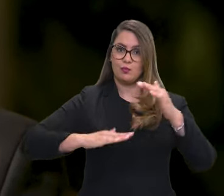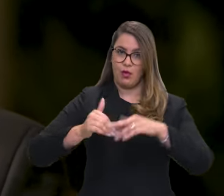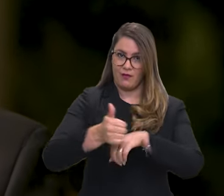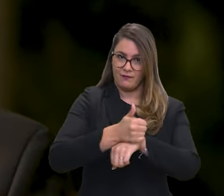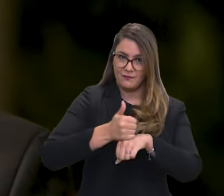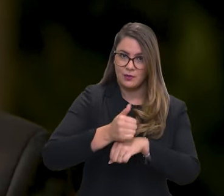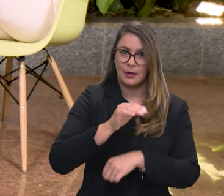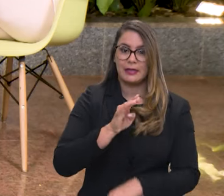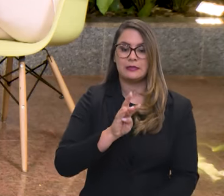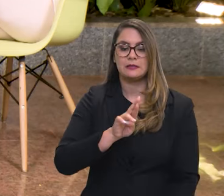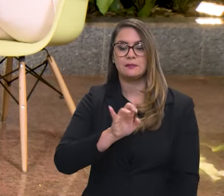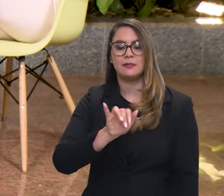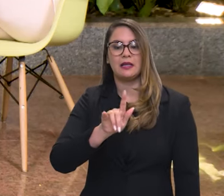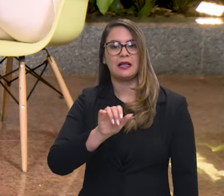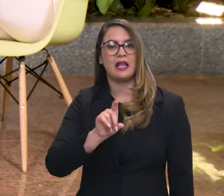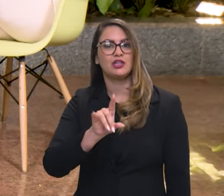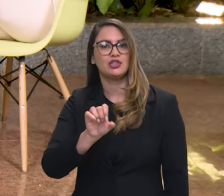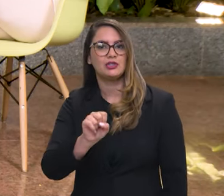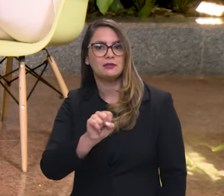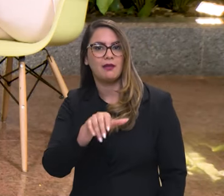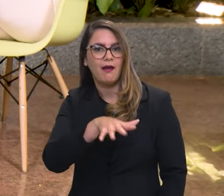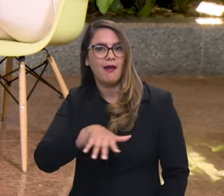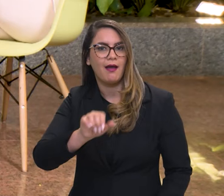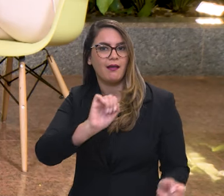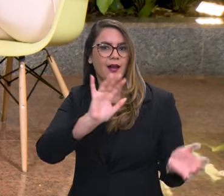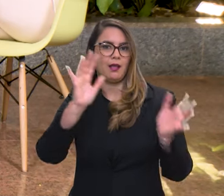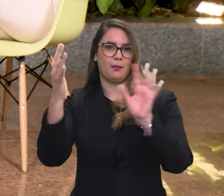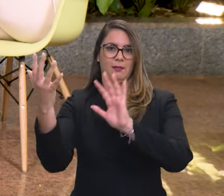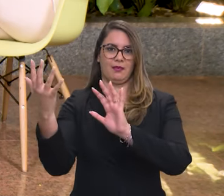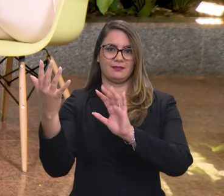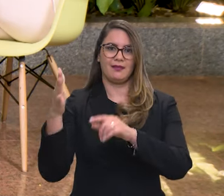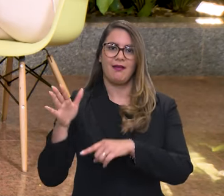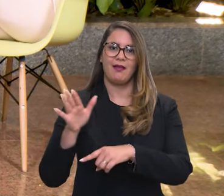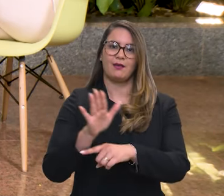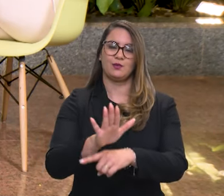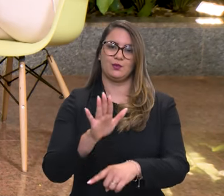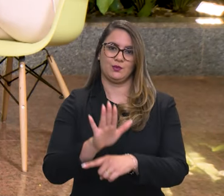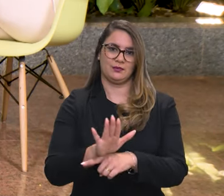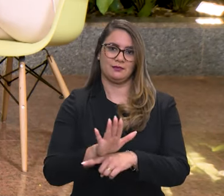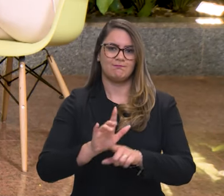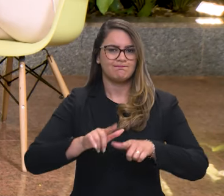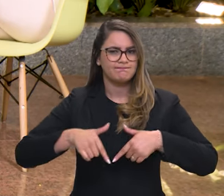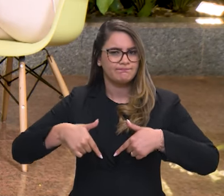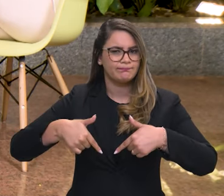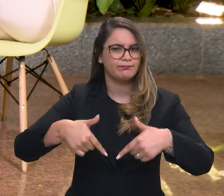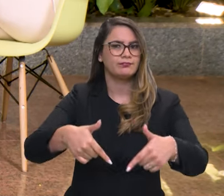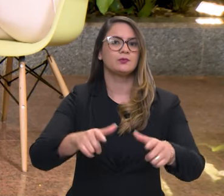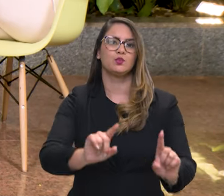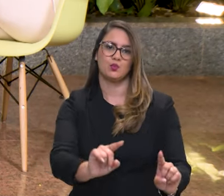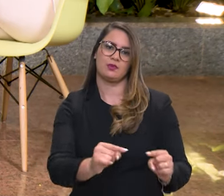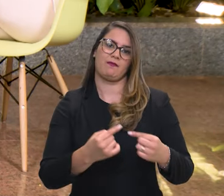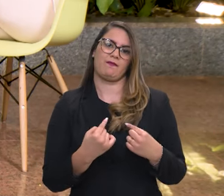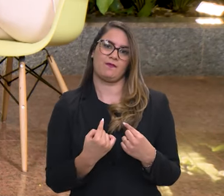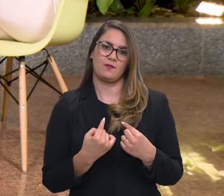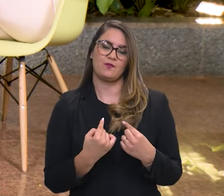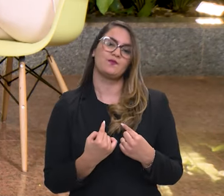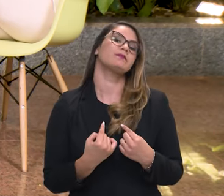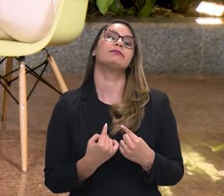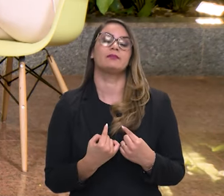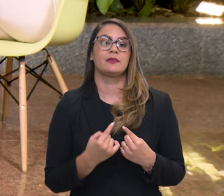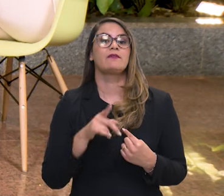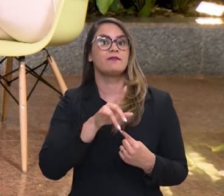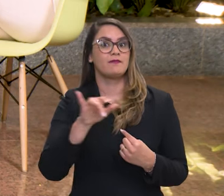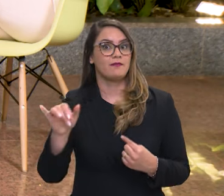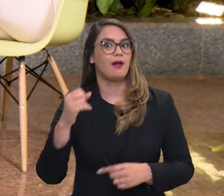brigadistas climáticos, ajudando aí a enfrentar esse grande desafio que tende a se agravar cada vez mais,